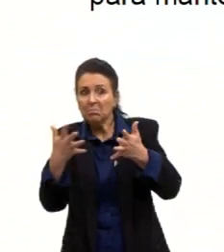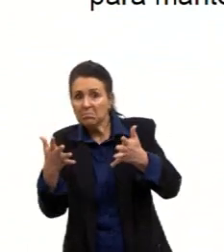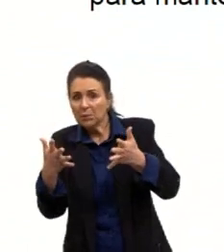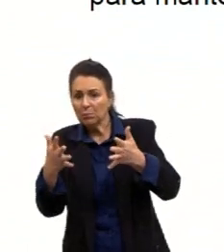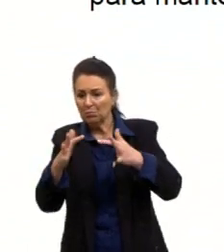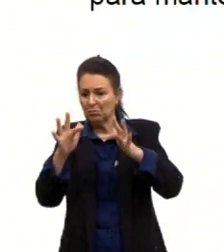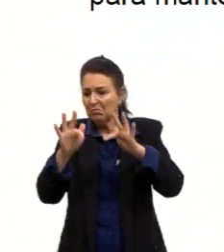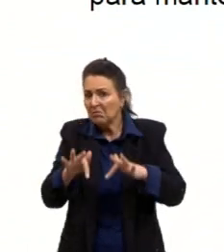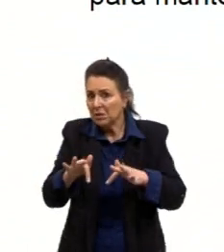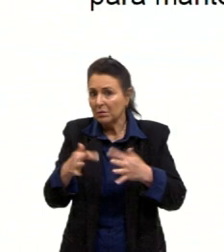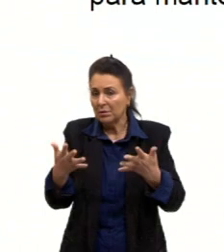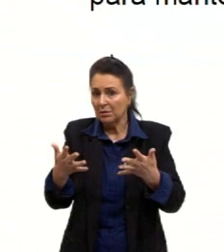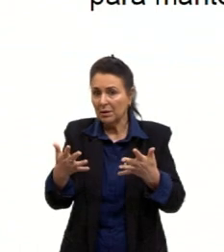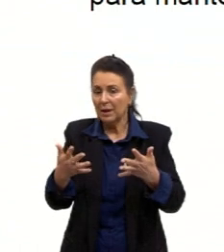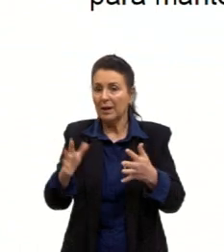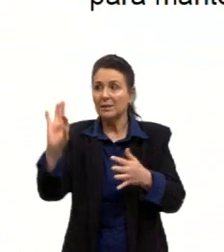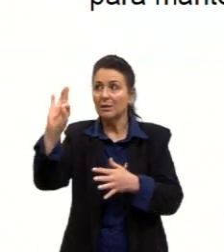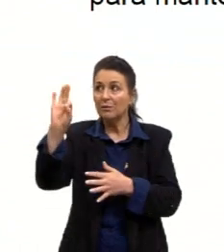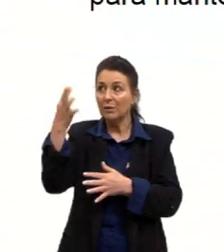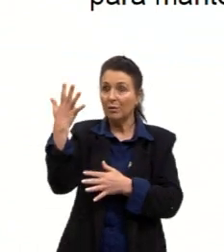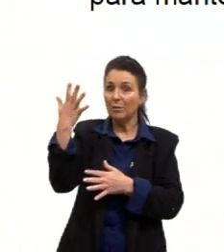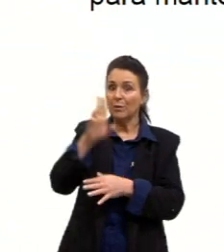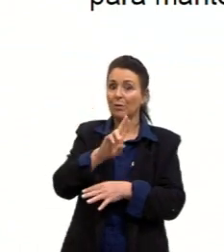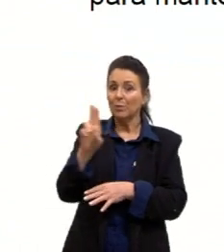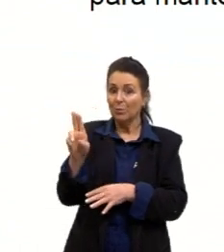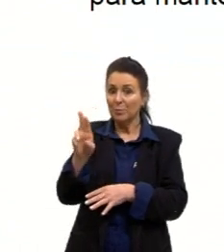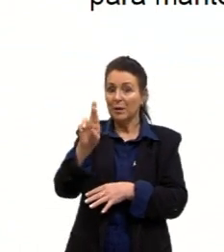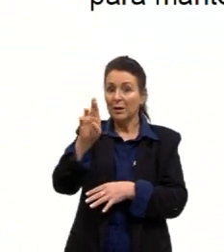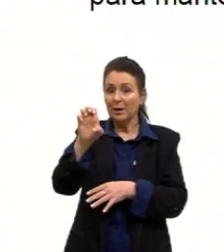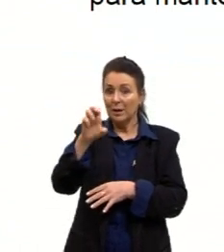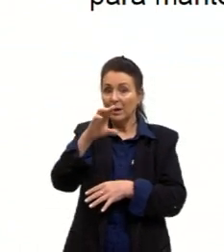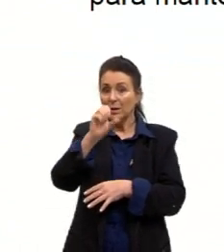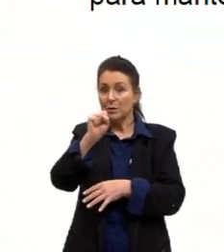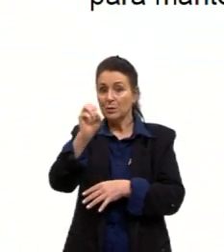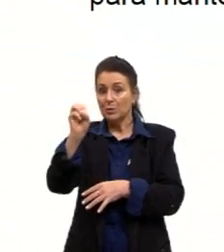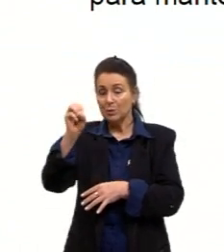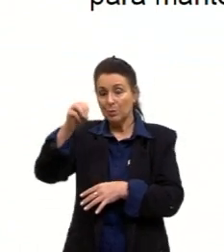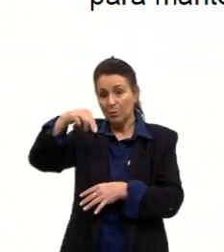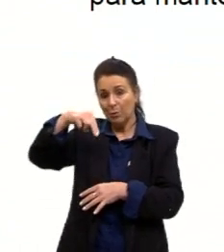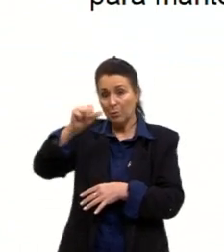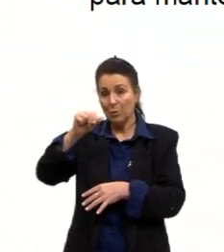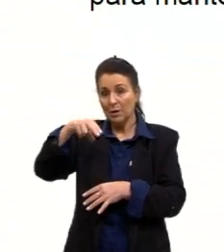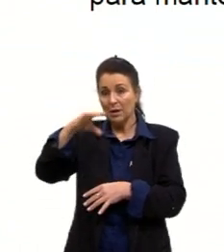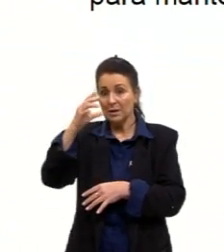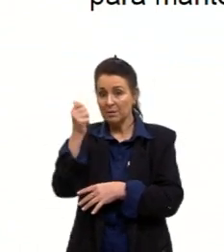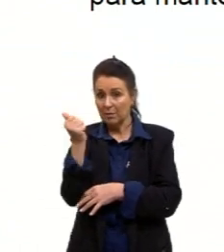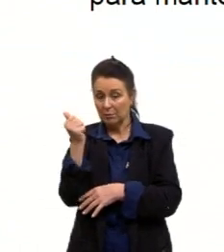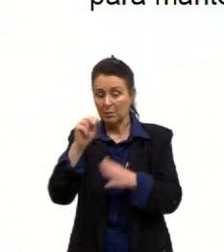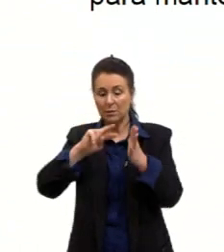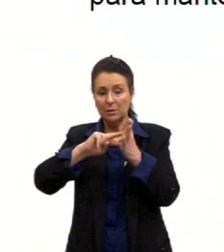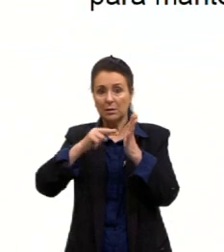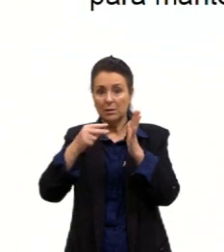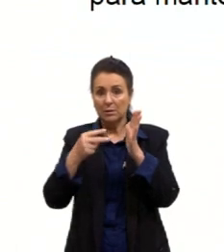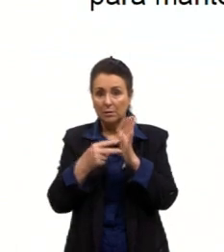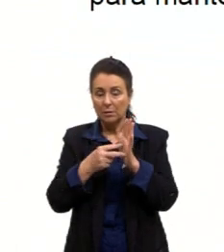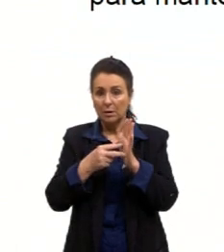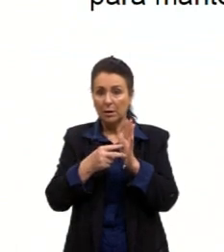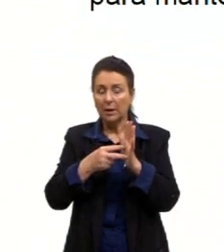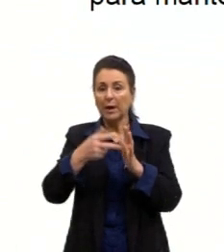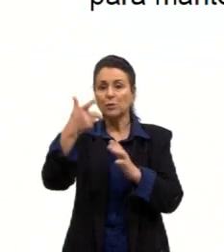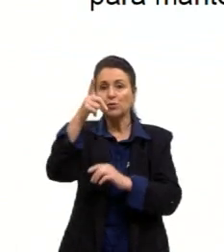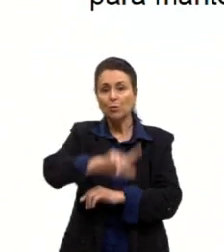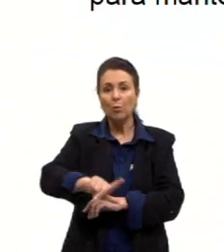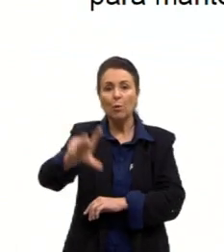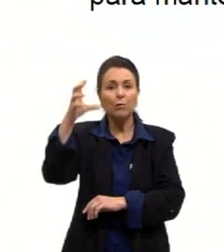chama esse fenômeno de ressonância. Então, literalmente, ressonância significa ressoar ou